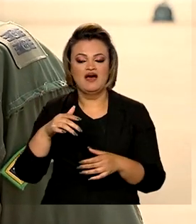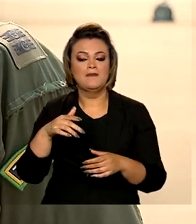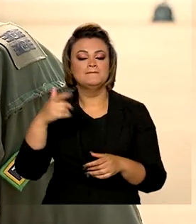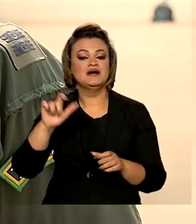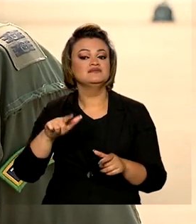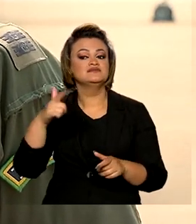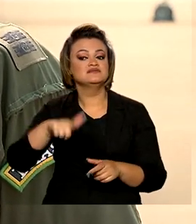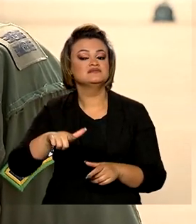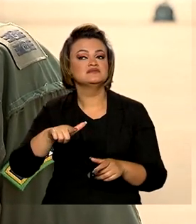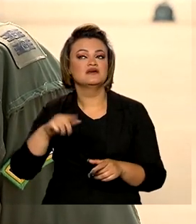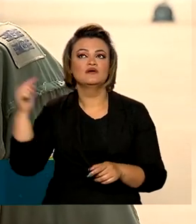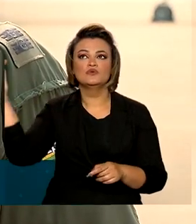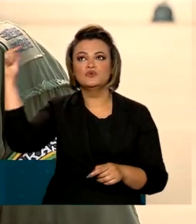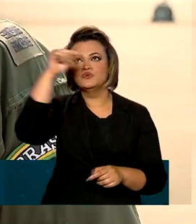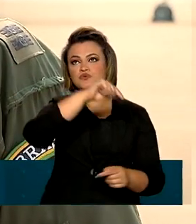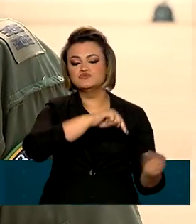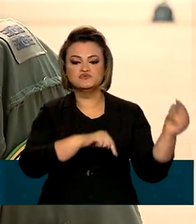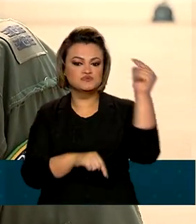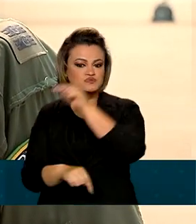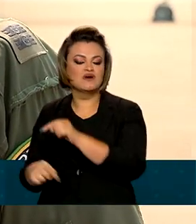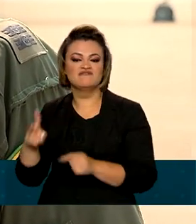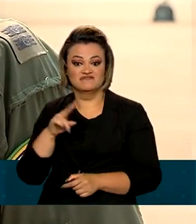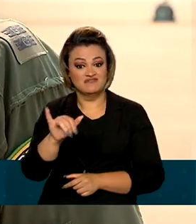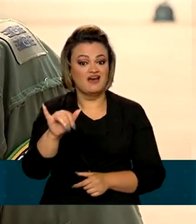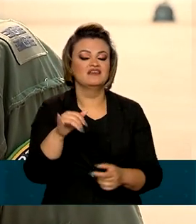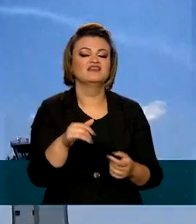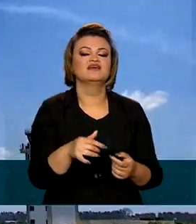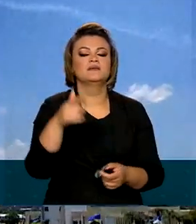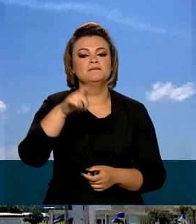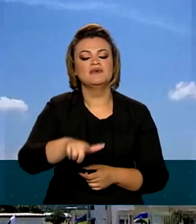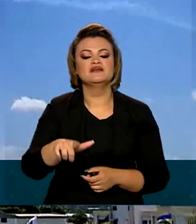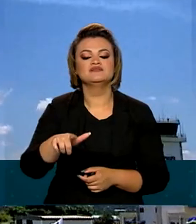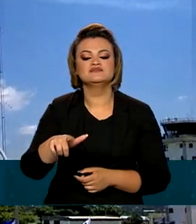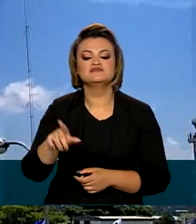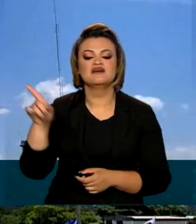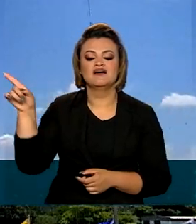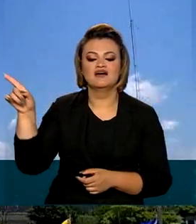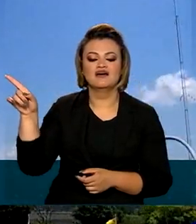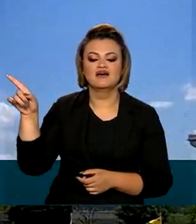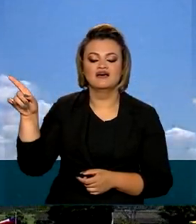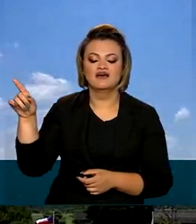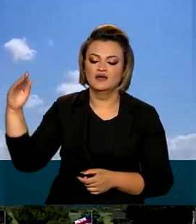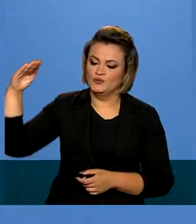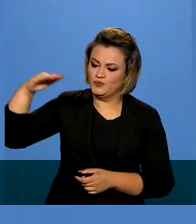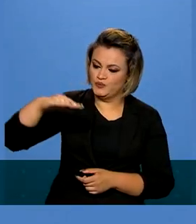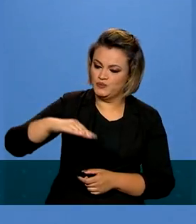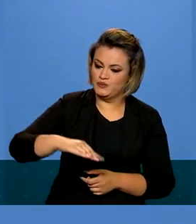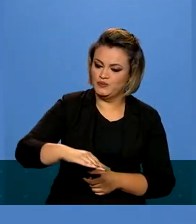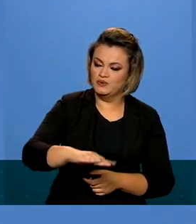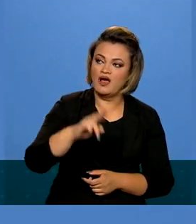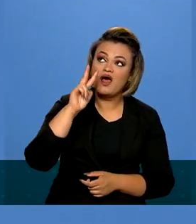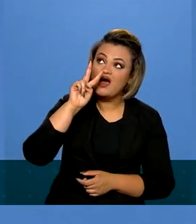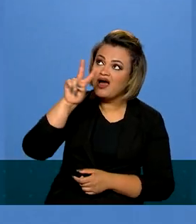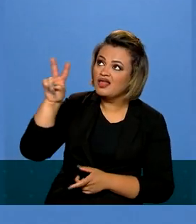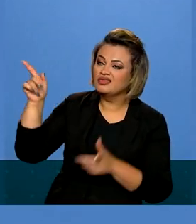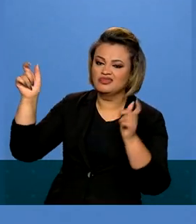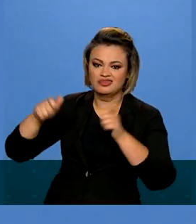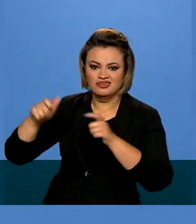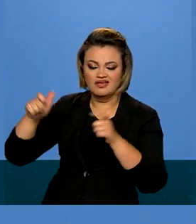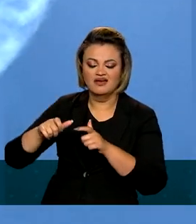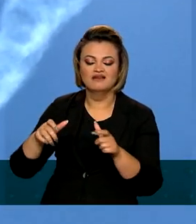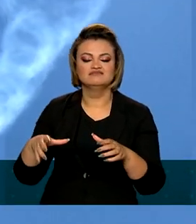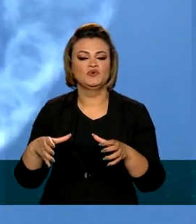apresentações das Esquadrilhas Fox, teremos passagens baixas das aeronaves e da